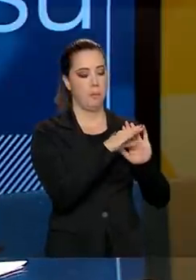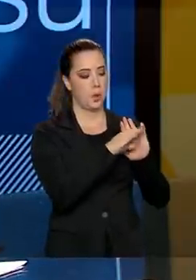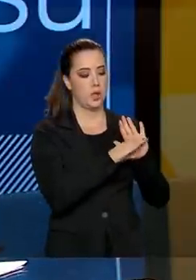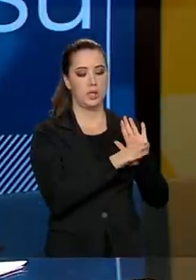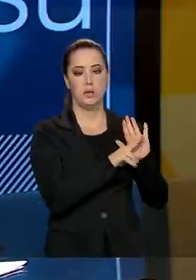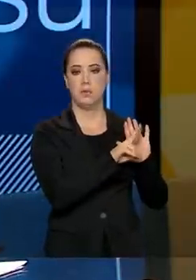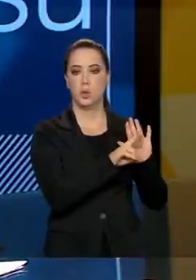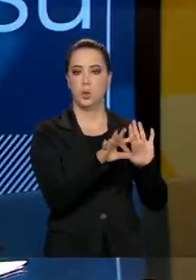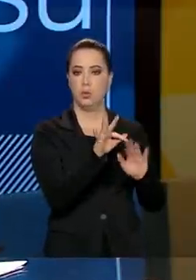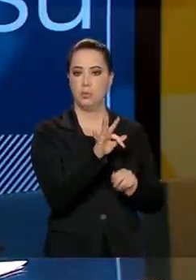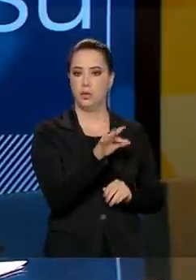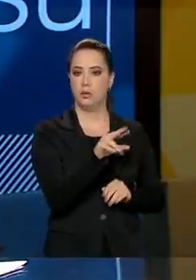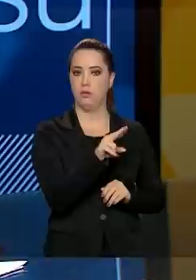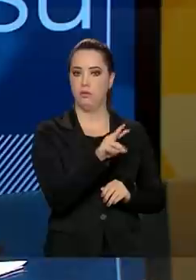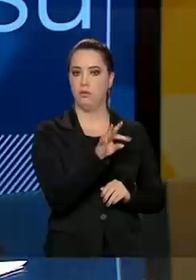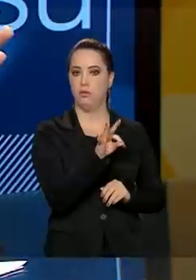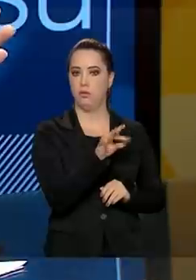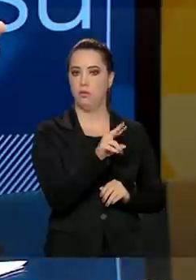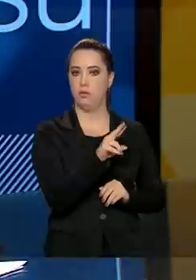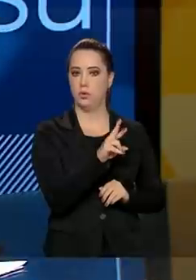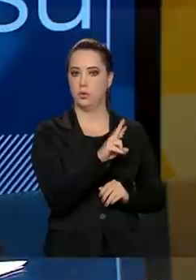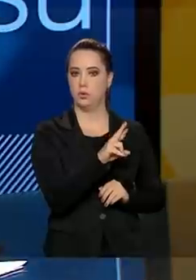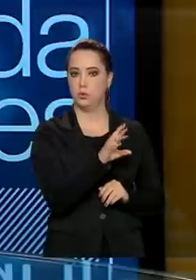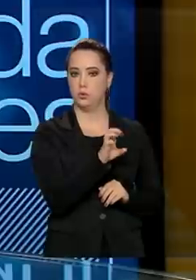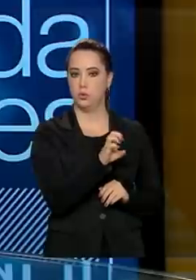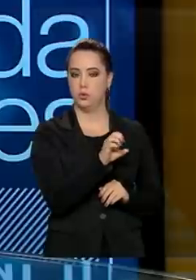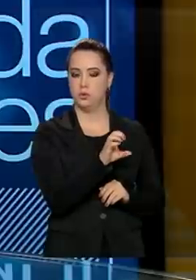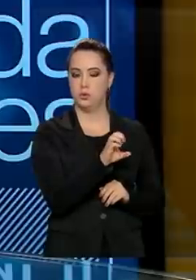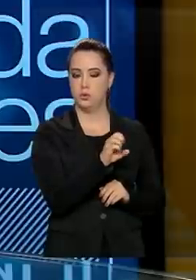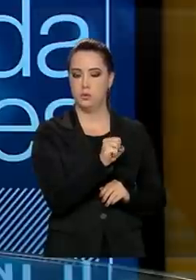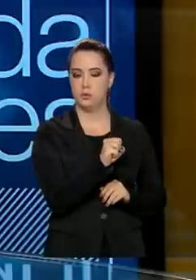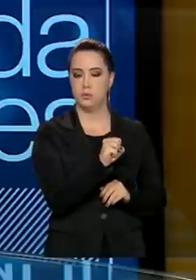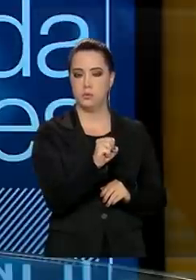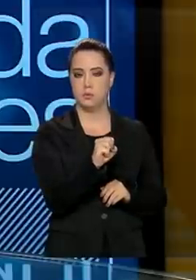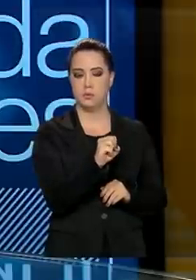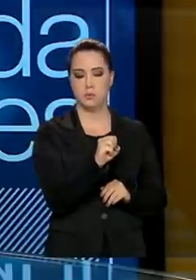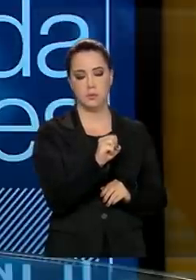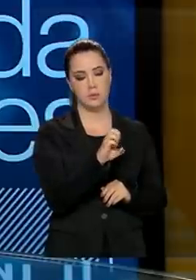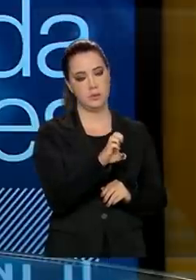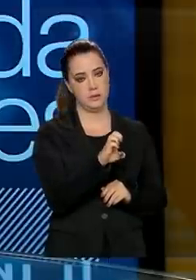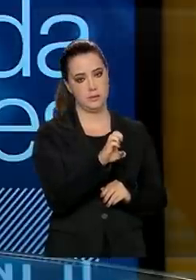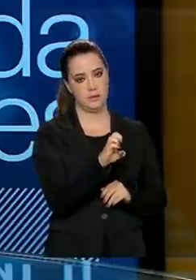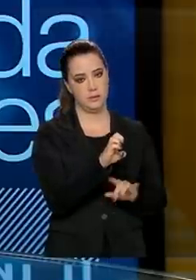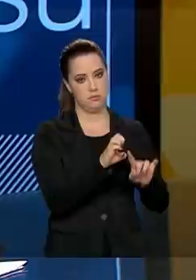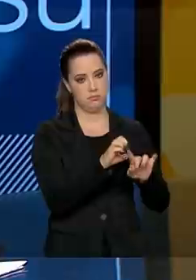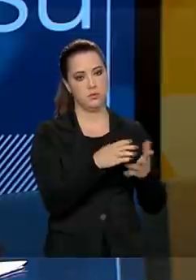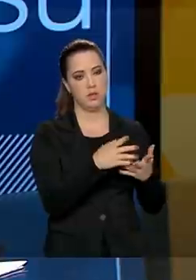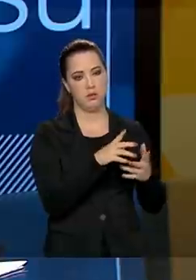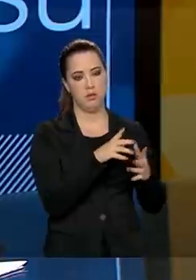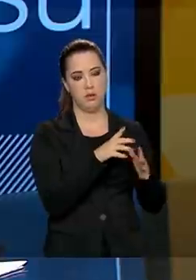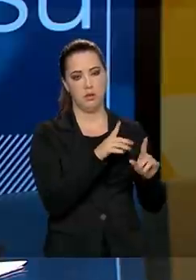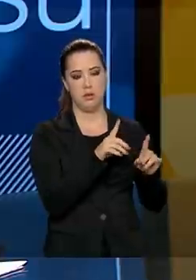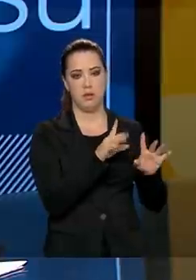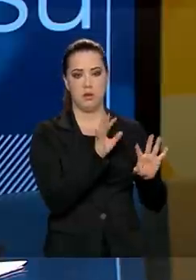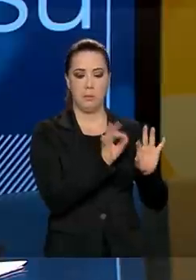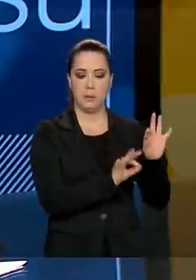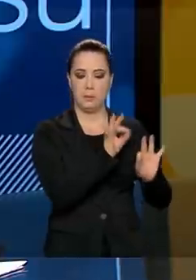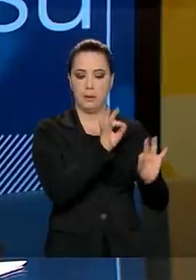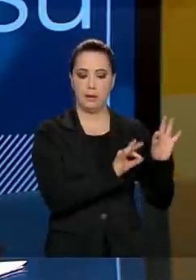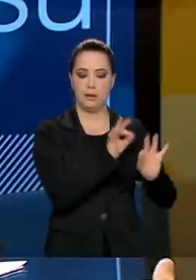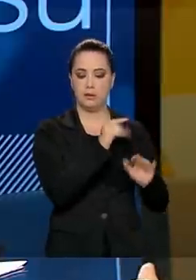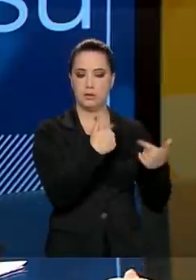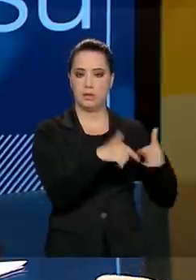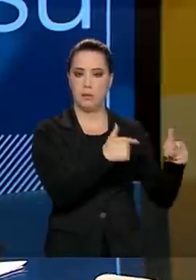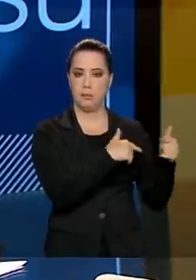projeto que chegou na Câmara dos Deputados nesse ano e ele prevê algumas iniciativas em